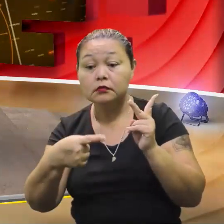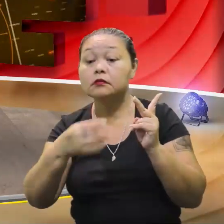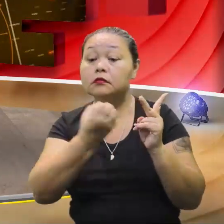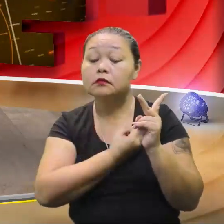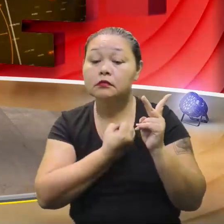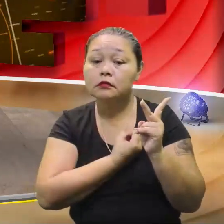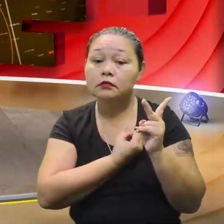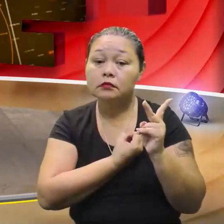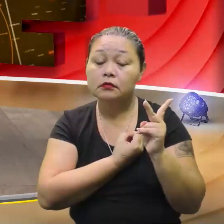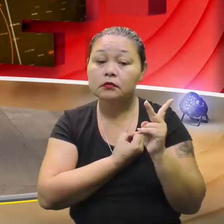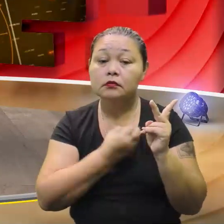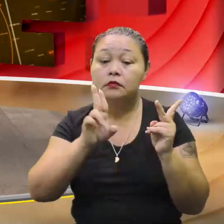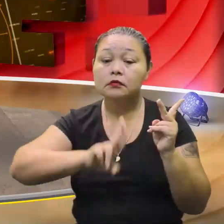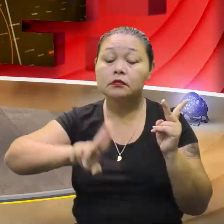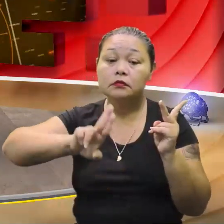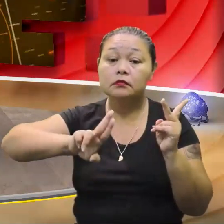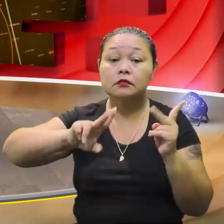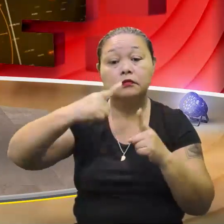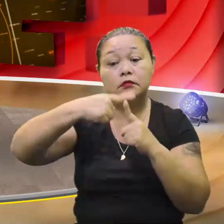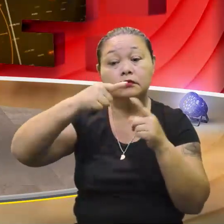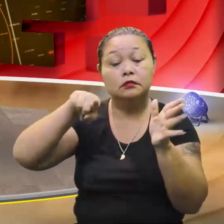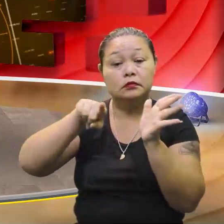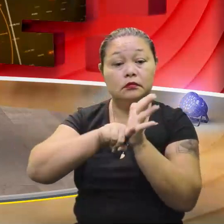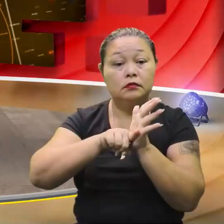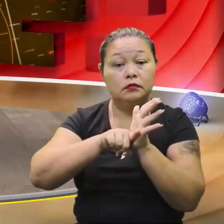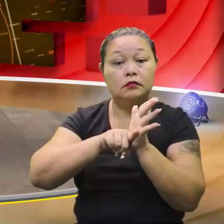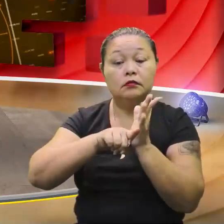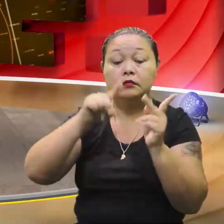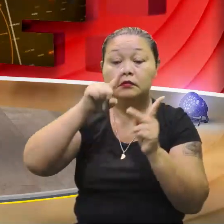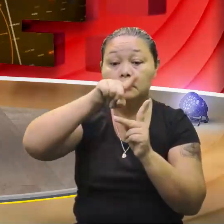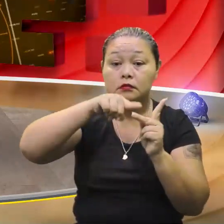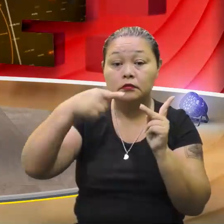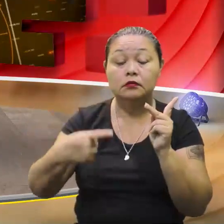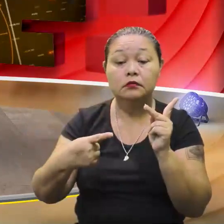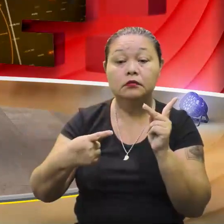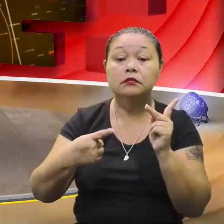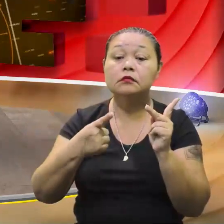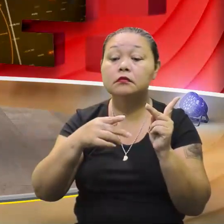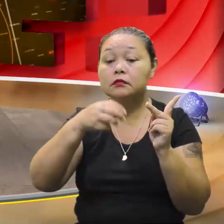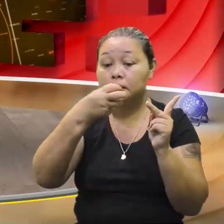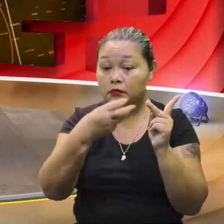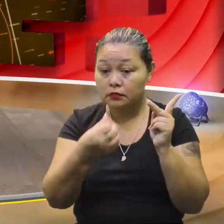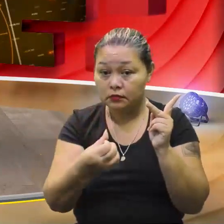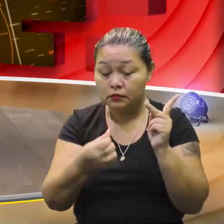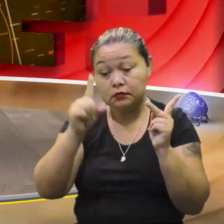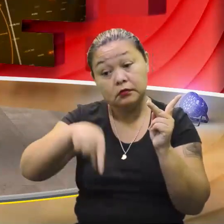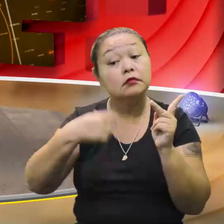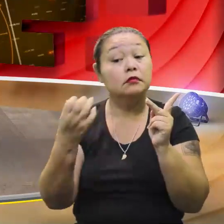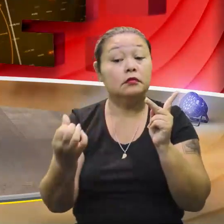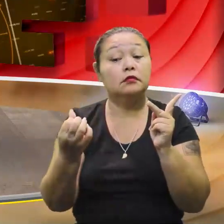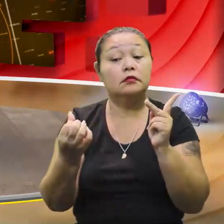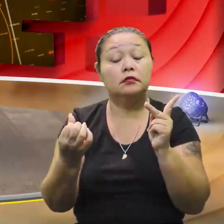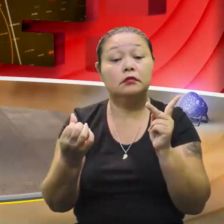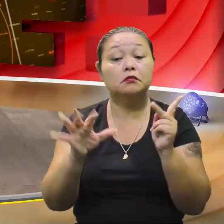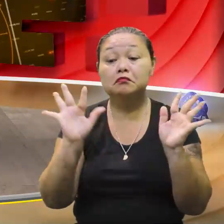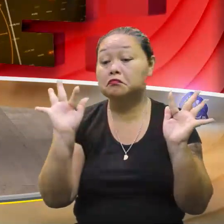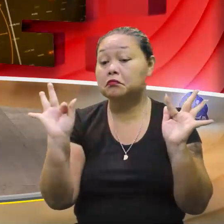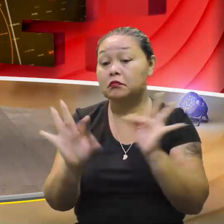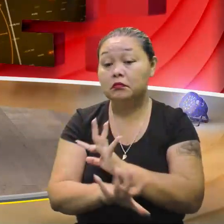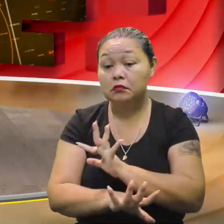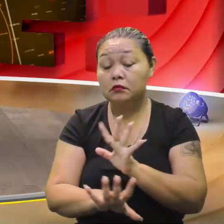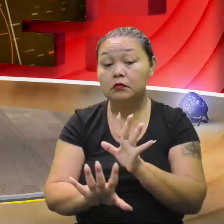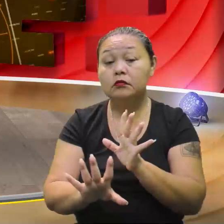número, eu não uso mais ou menos. É, eu só tiro a raiz. Raiz quadrada de 36 é 6. Fechou?